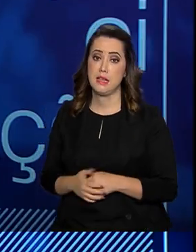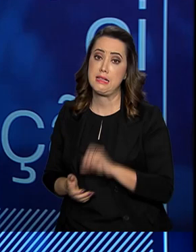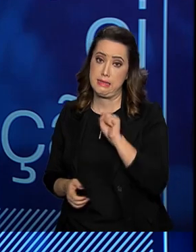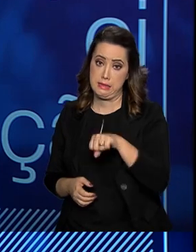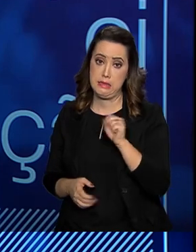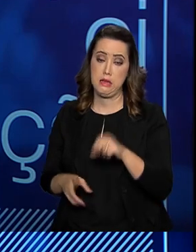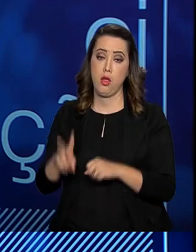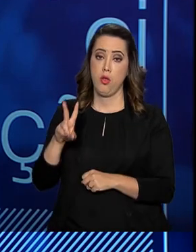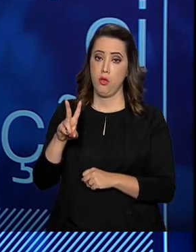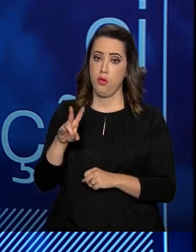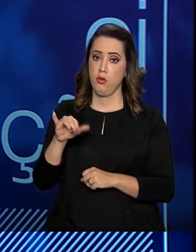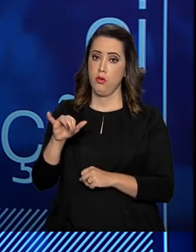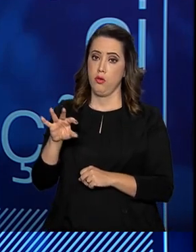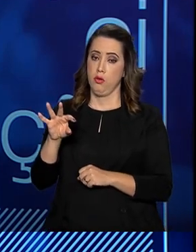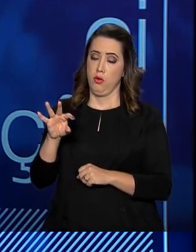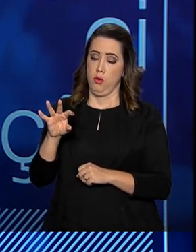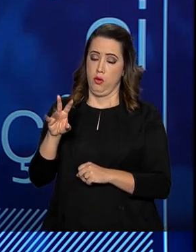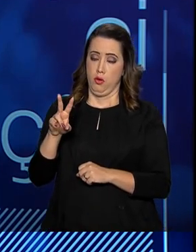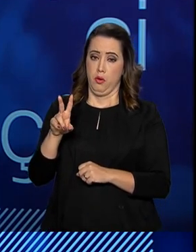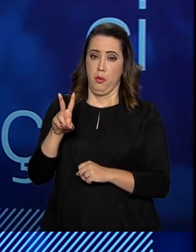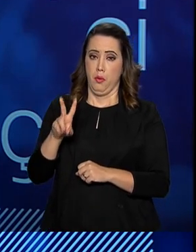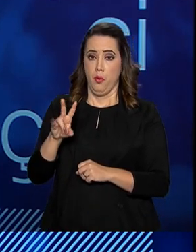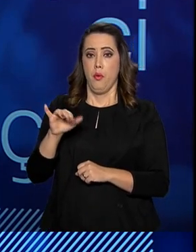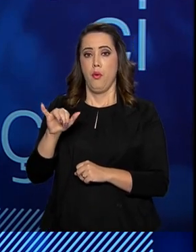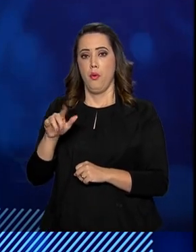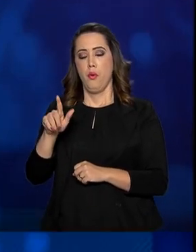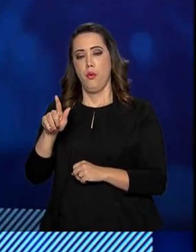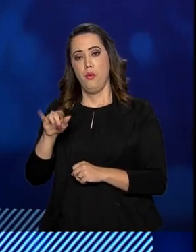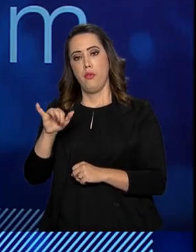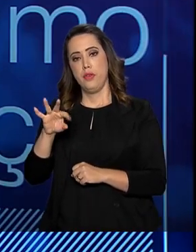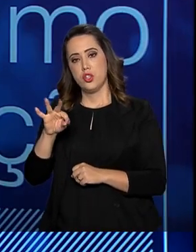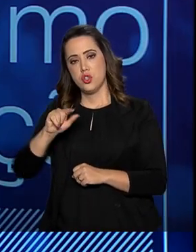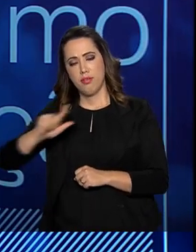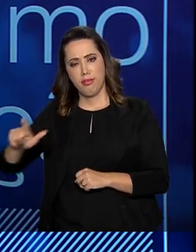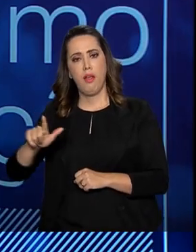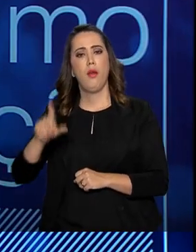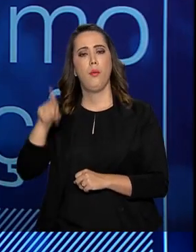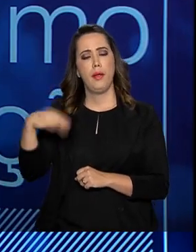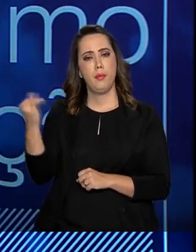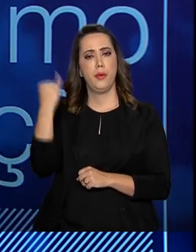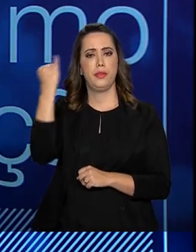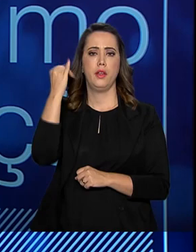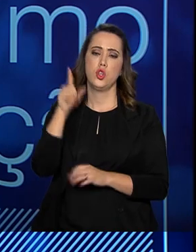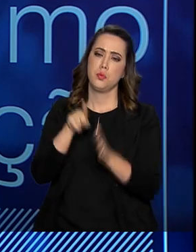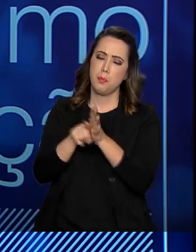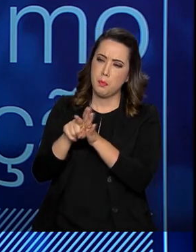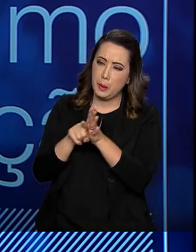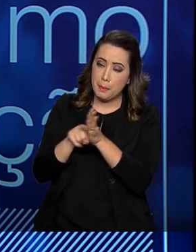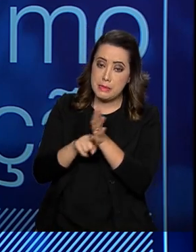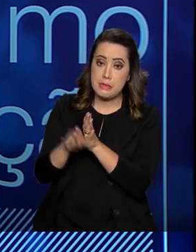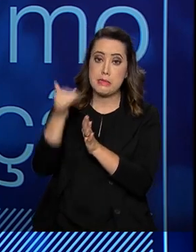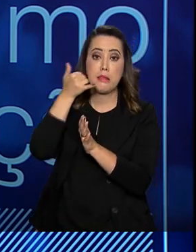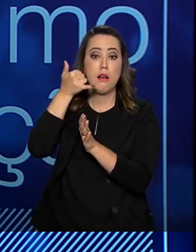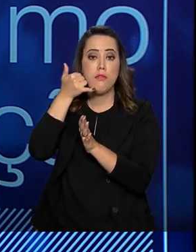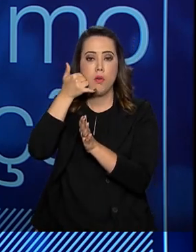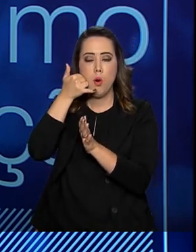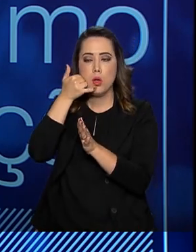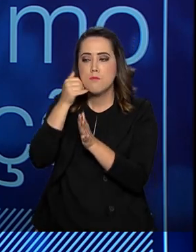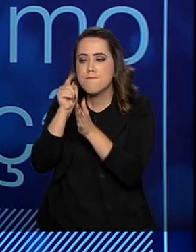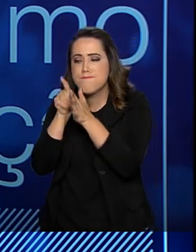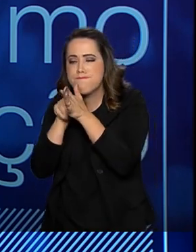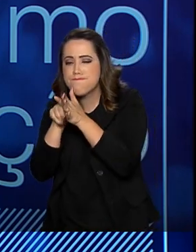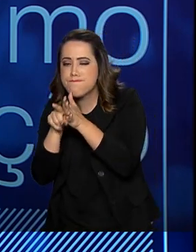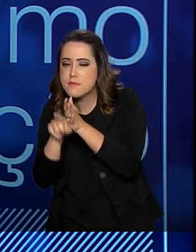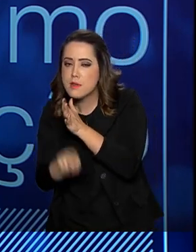2006, trabalhando com pesquisa diretamente com o cidadão através do telefone. Então, nós levantamos, tem